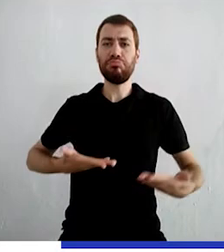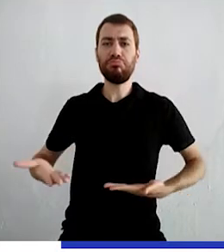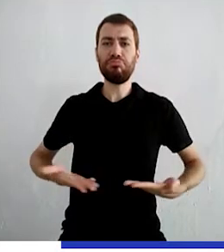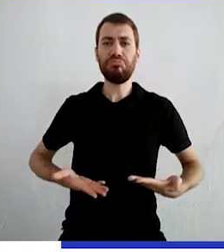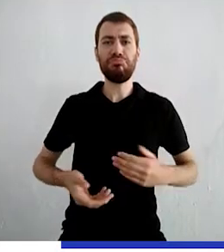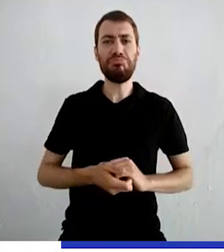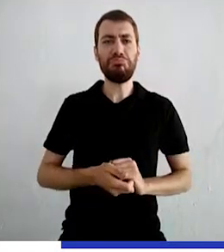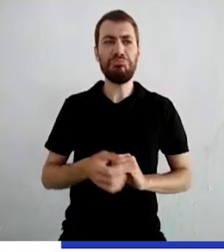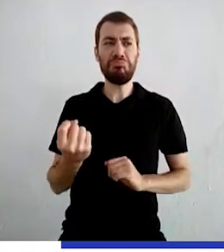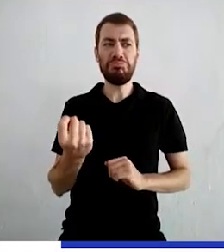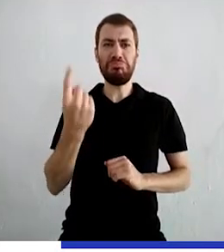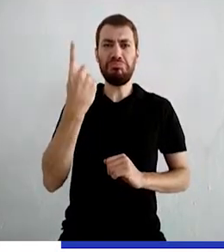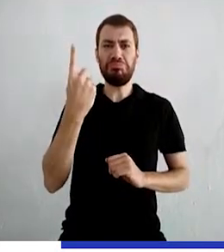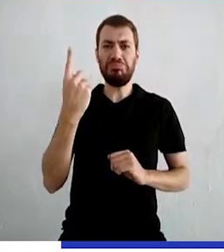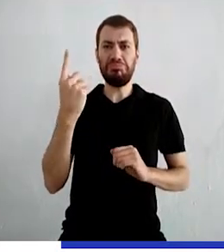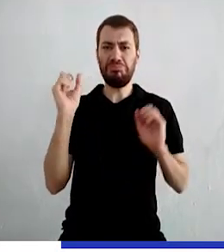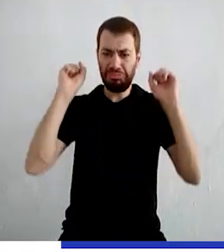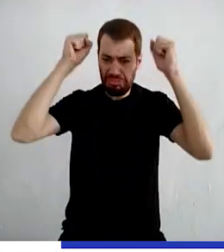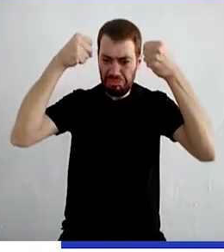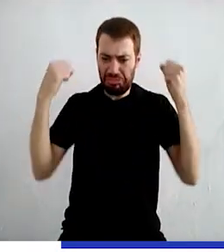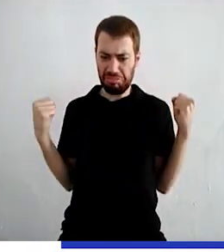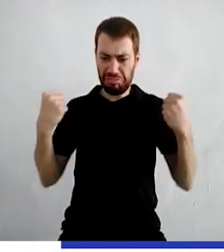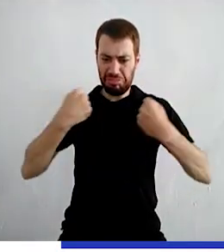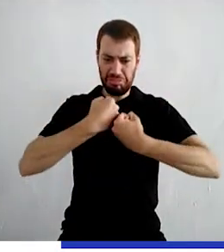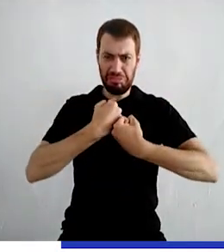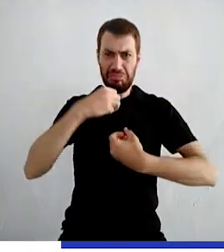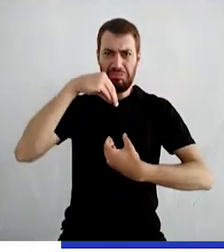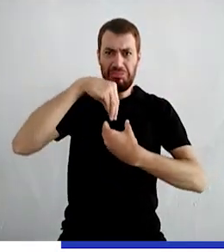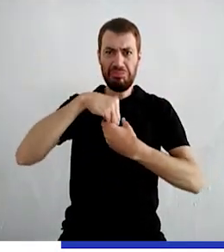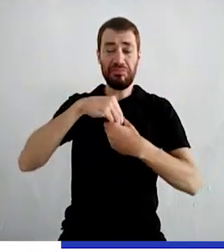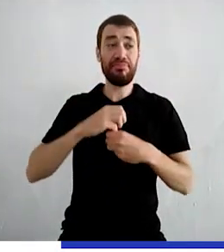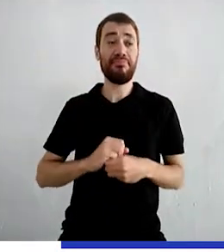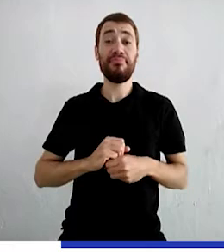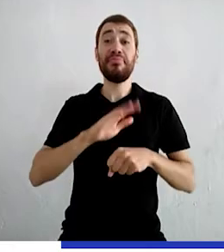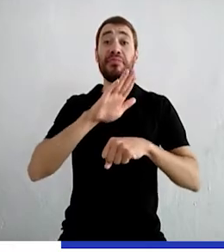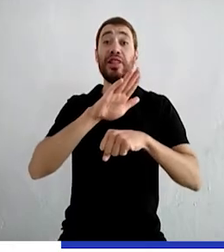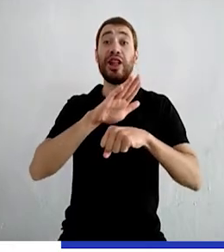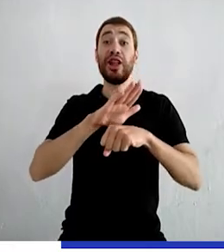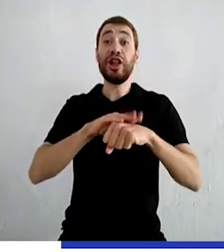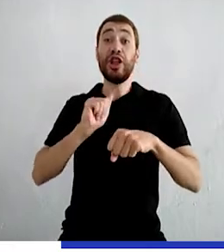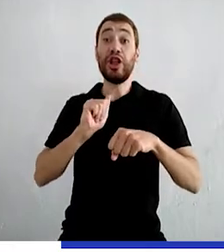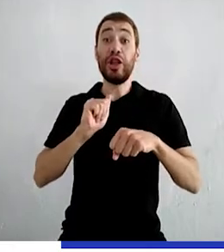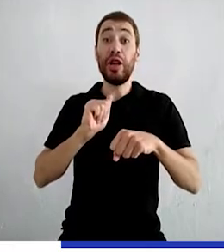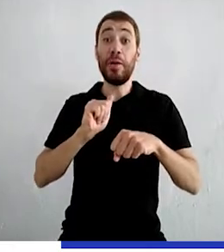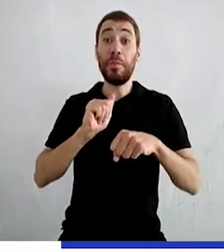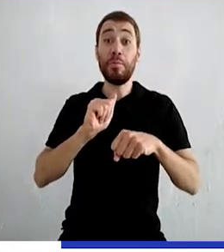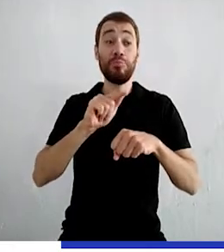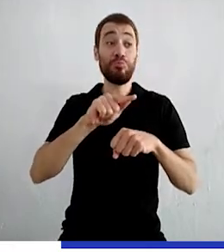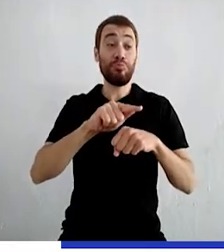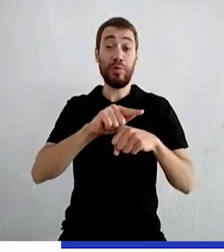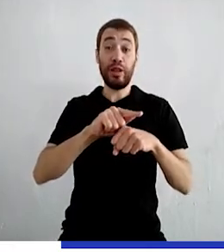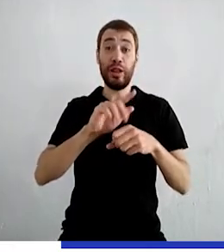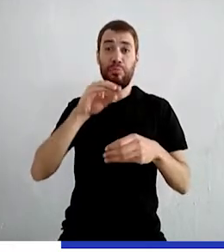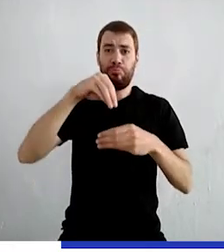estranho Aquele ser que vivia dentro daquela capa E passaram a chamá-la Bicho